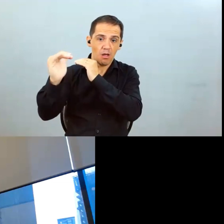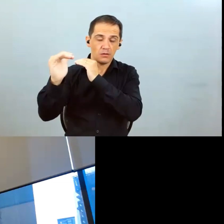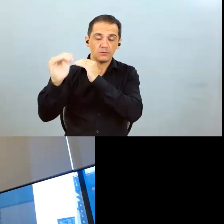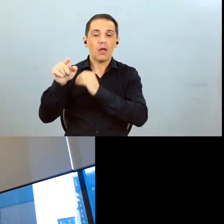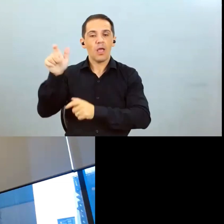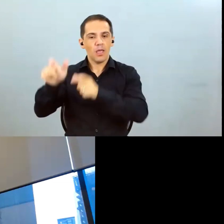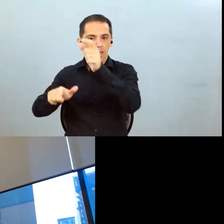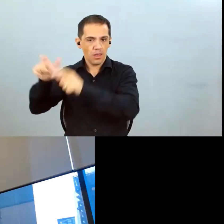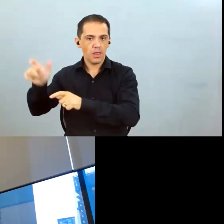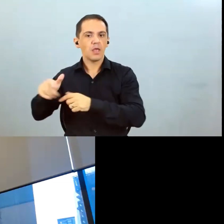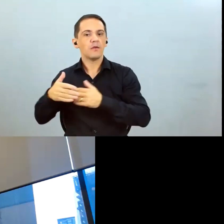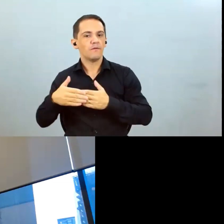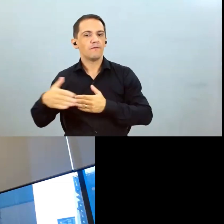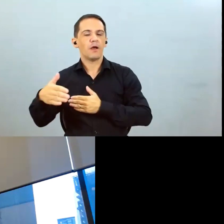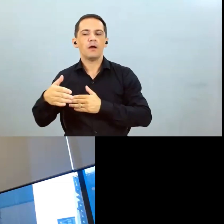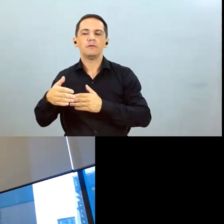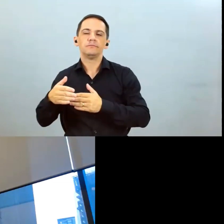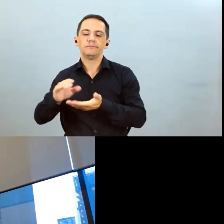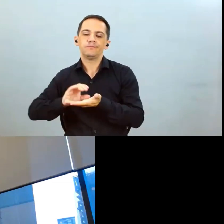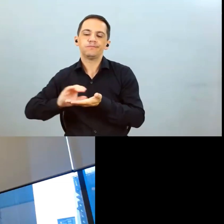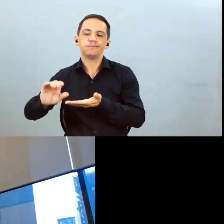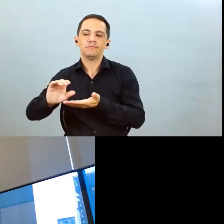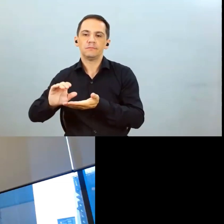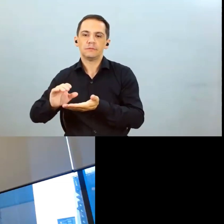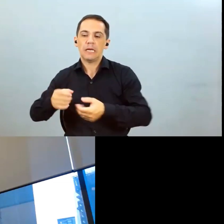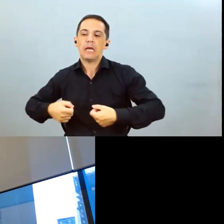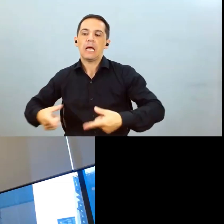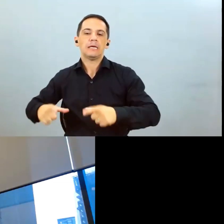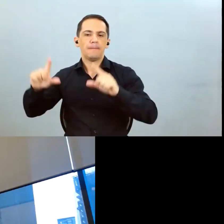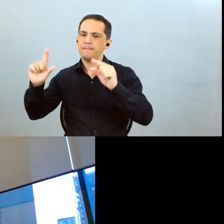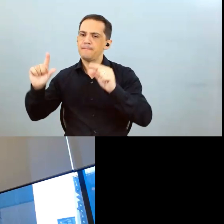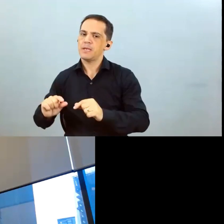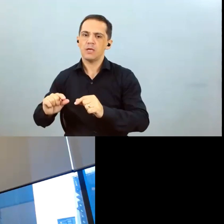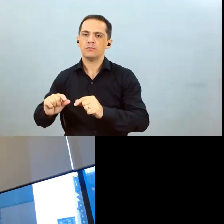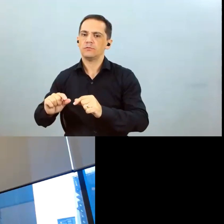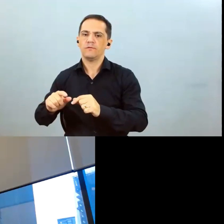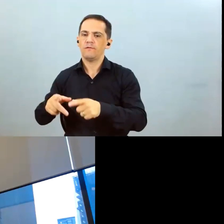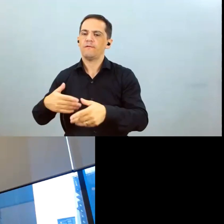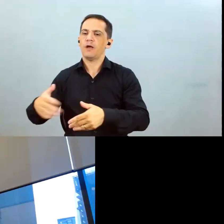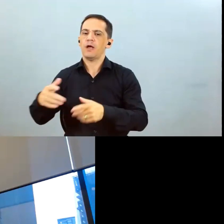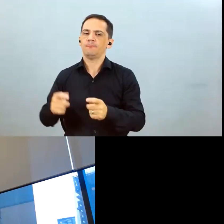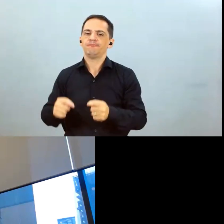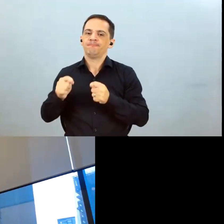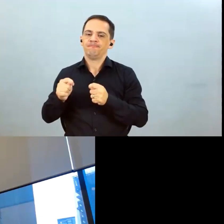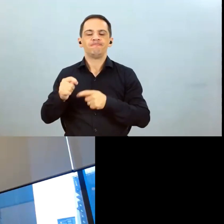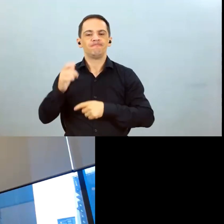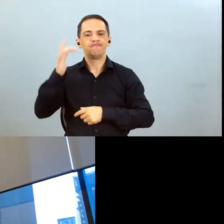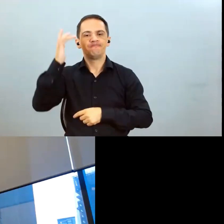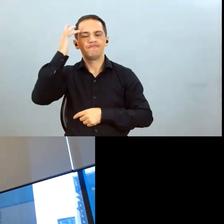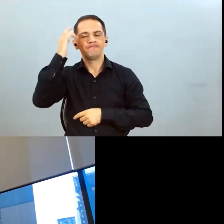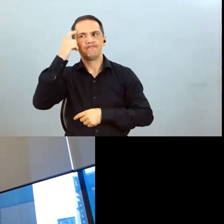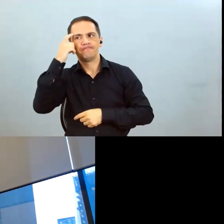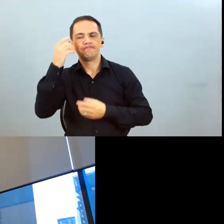tecnológico quanto tamanho da área ele pode sim ele pode sim repensar obviamente